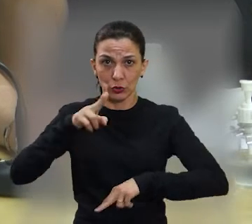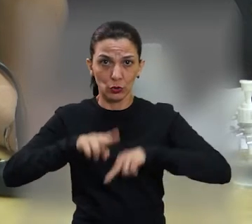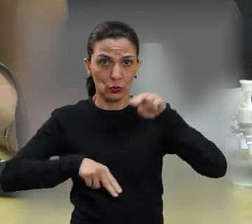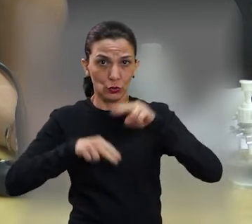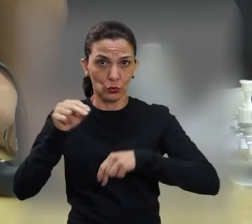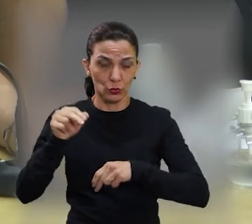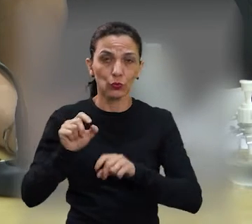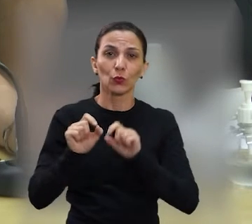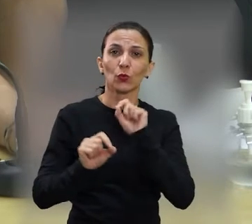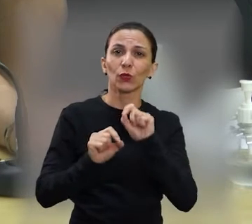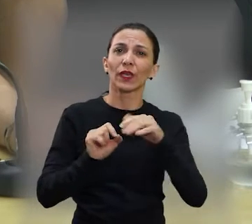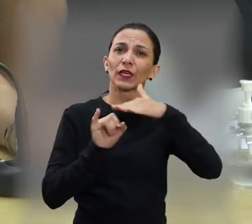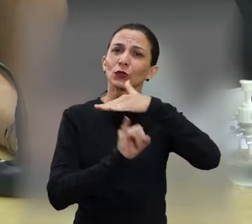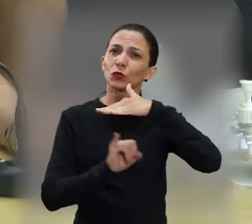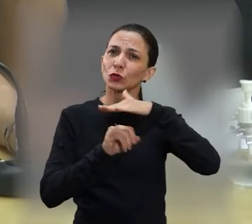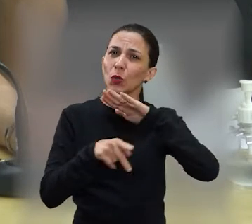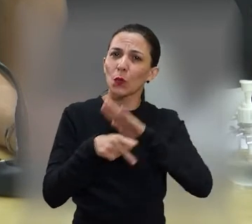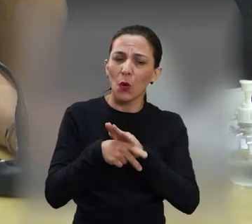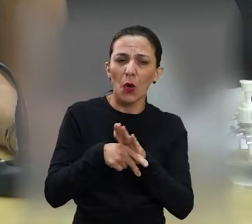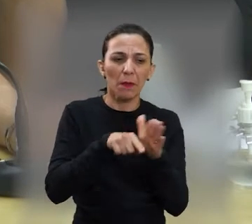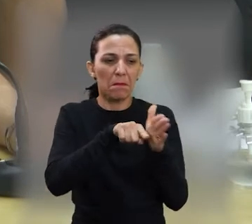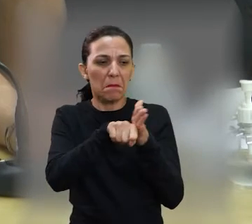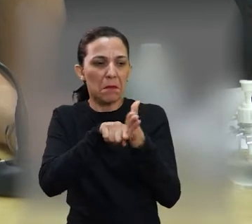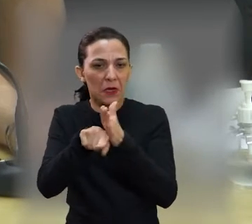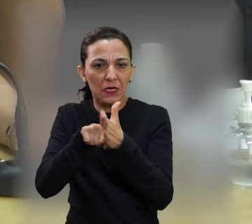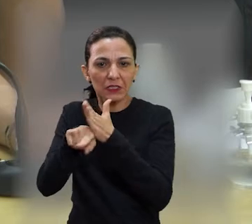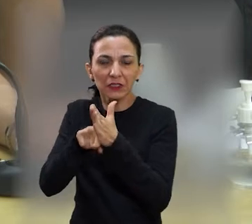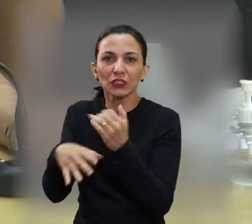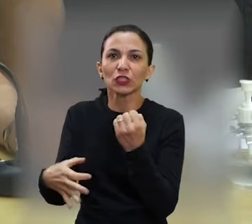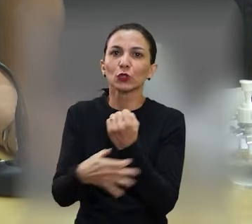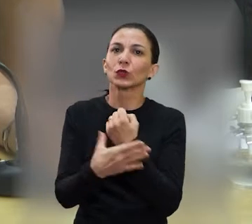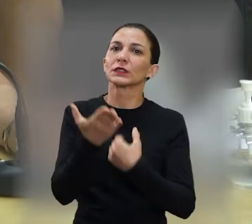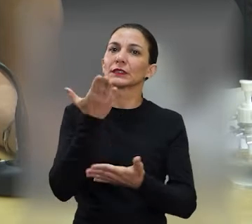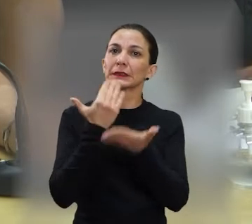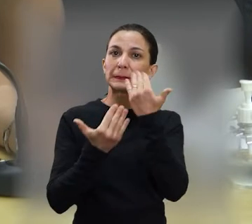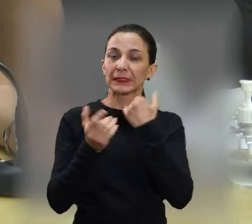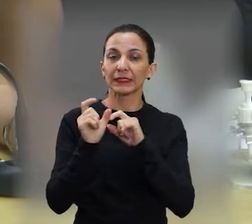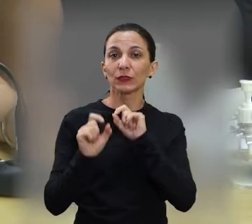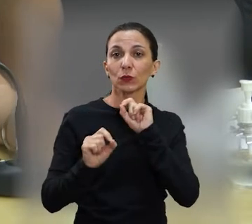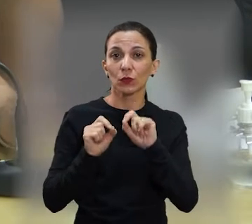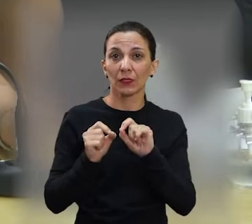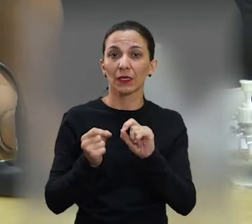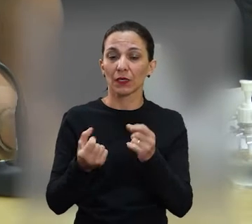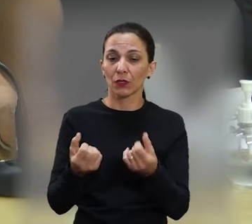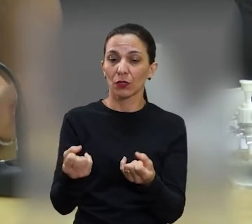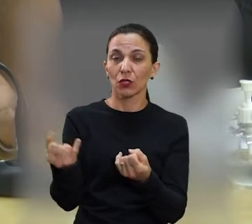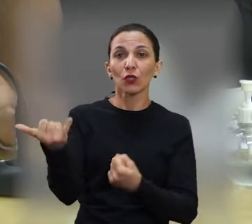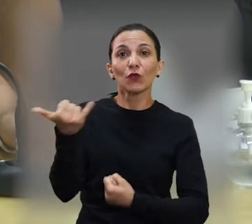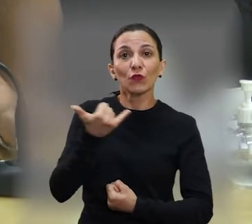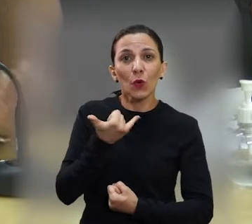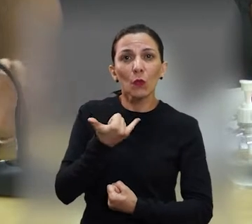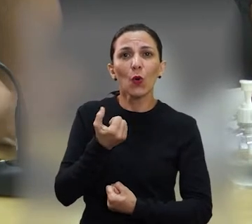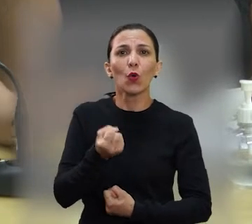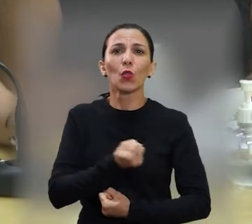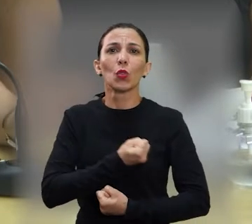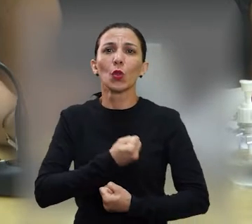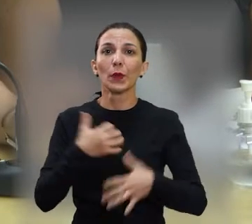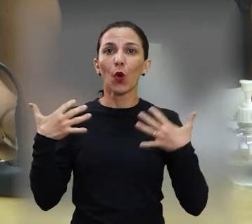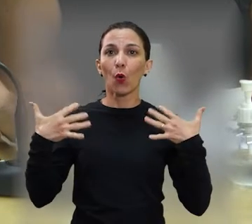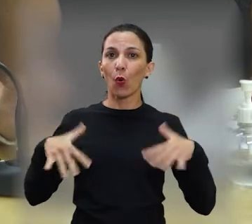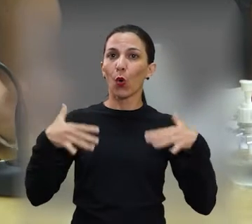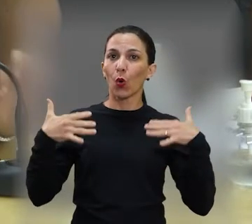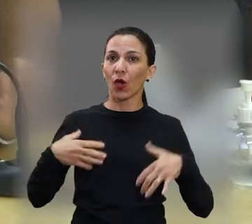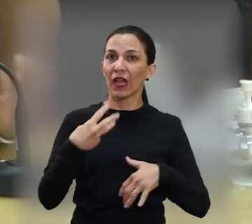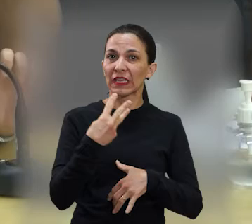Pensam, que é uma rede de pesquisa de segurança alimentar, trouxe para nós um dado alarmante,